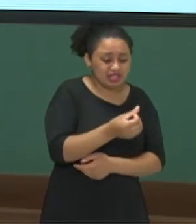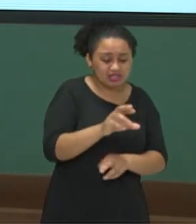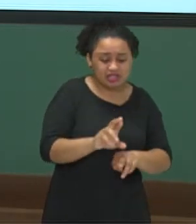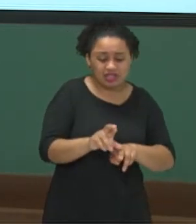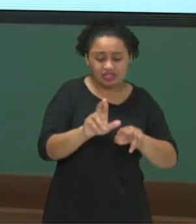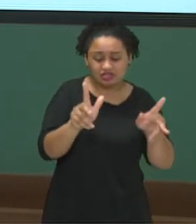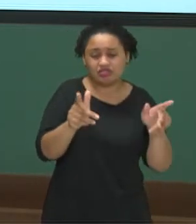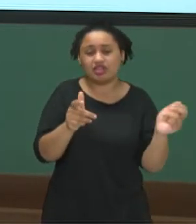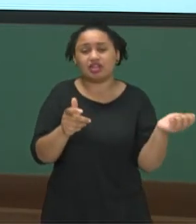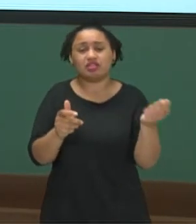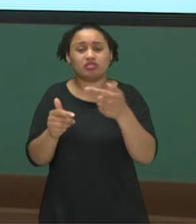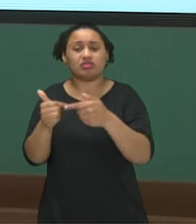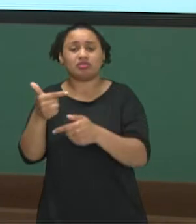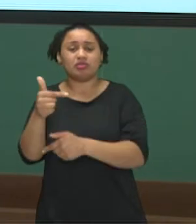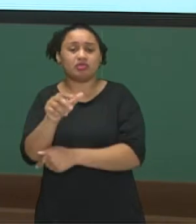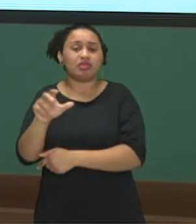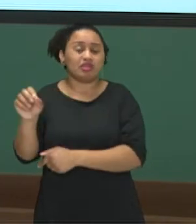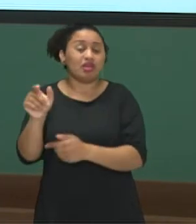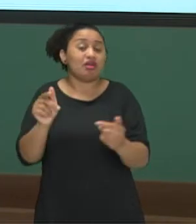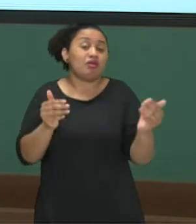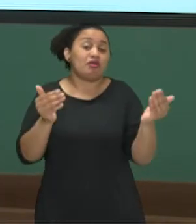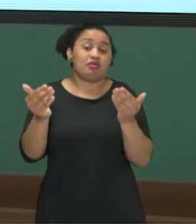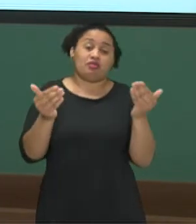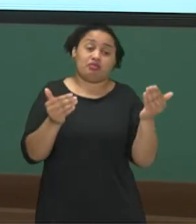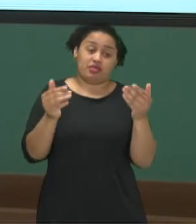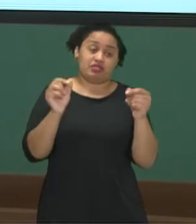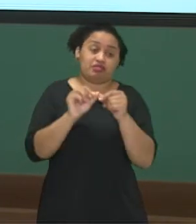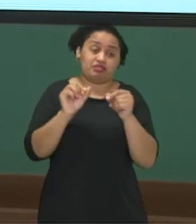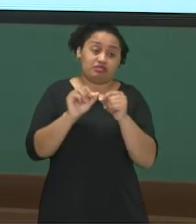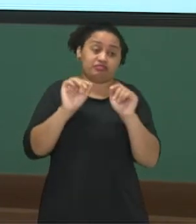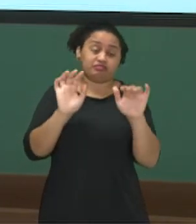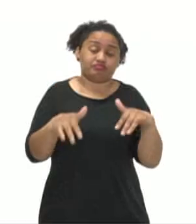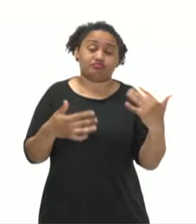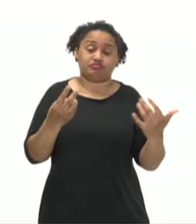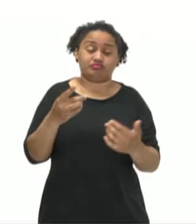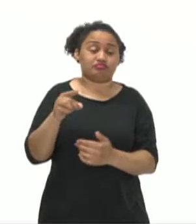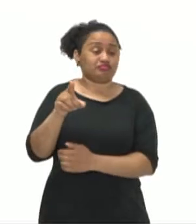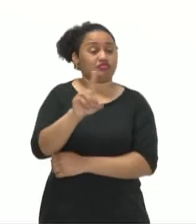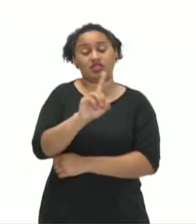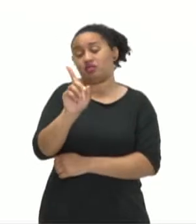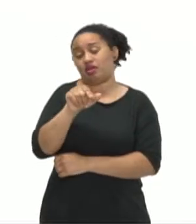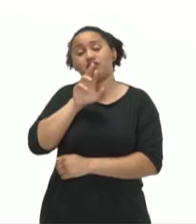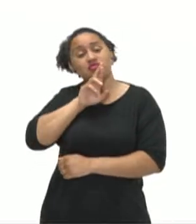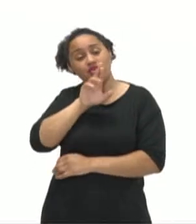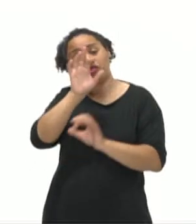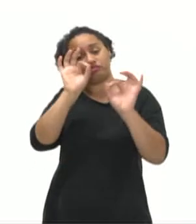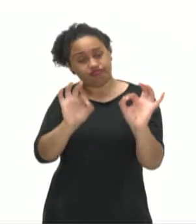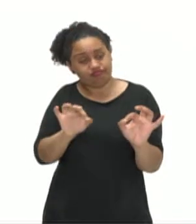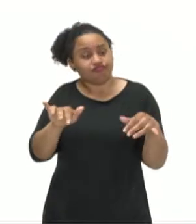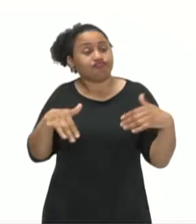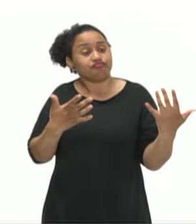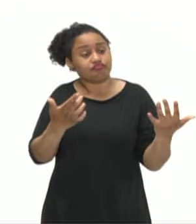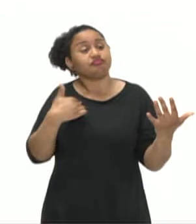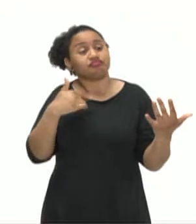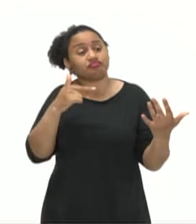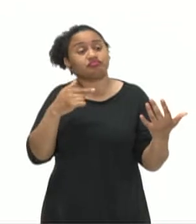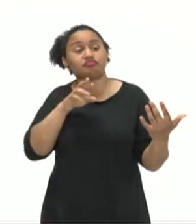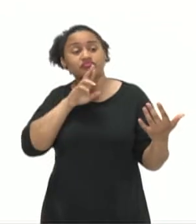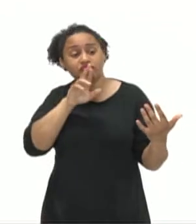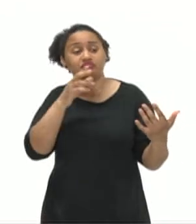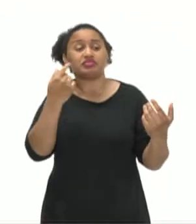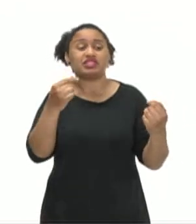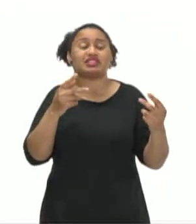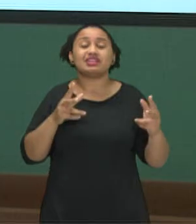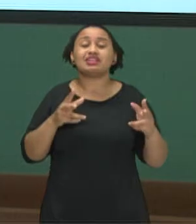diferente de 1.500. É a comparação que aconteceu. Logo, 3 mil não é a solução. Para ser solução, a